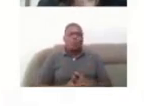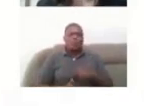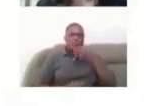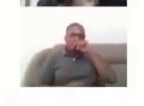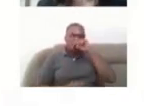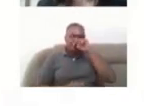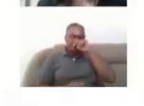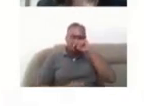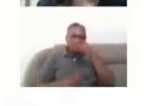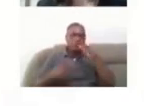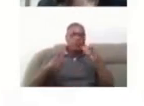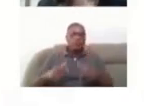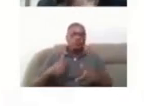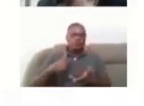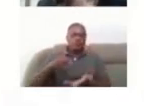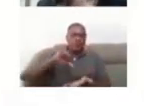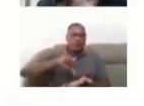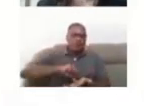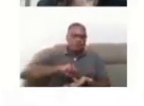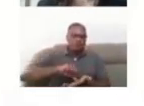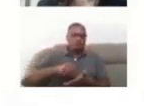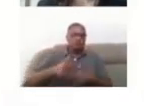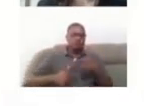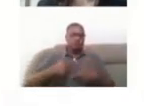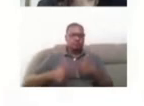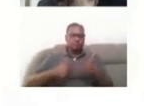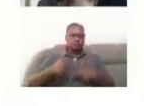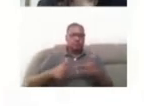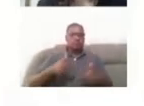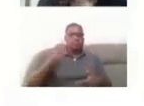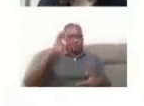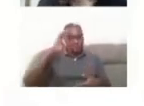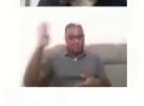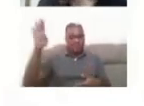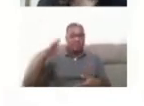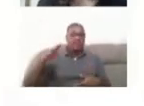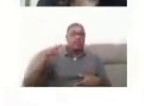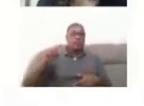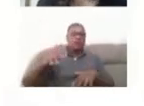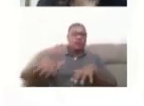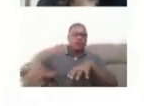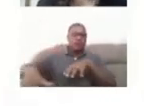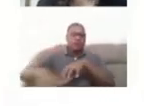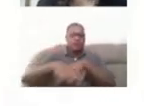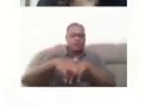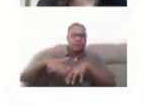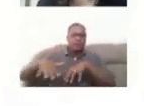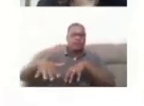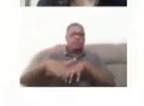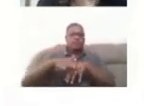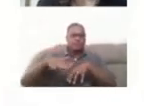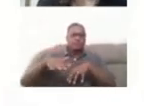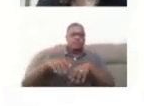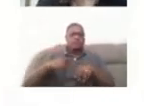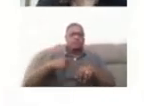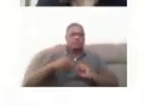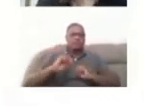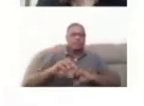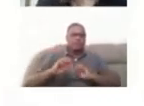no campus que eu trabalho, principalmente no campus que eu trabalho, a região ali que eu estou lecionando.